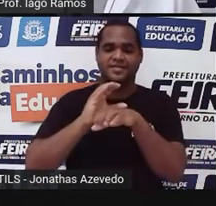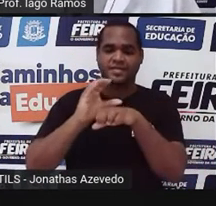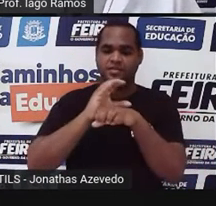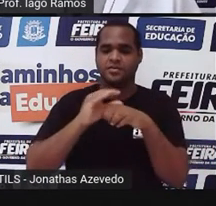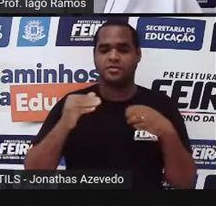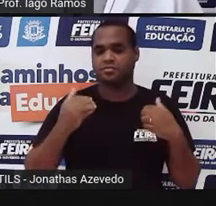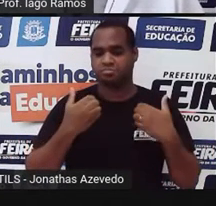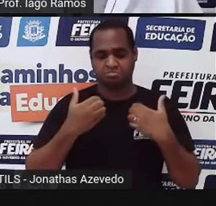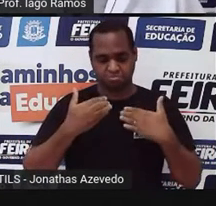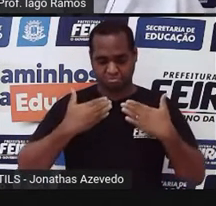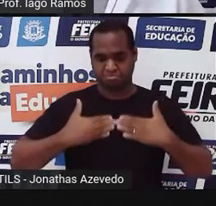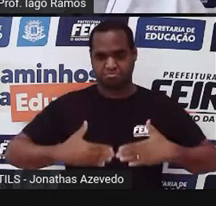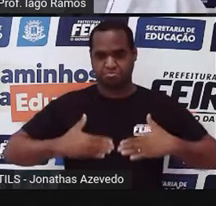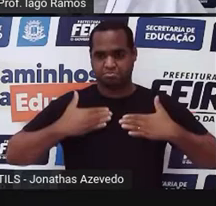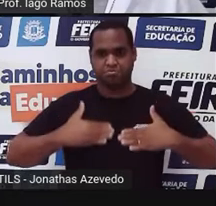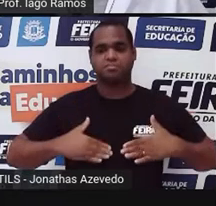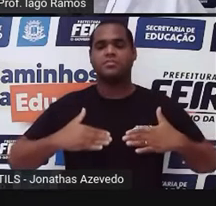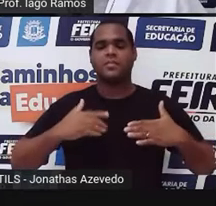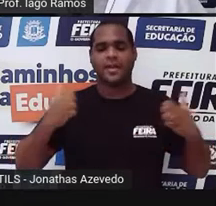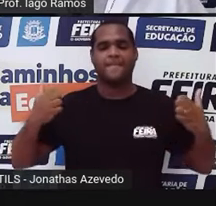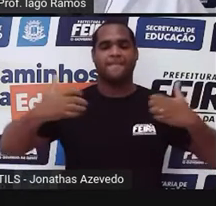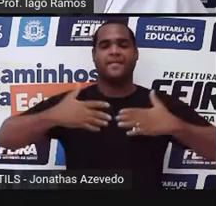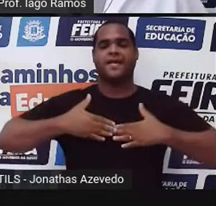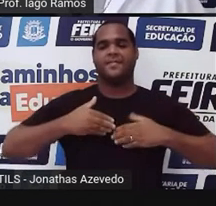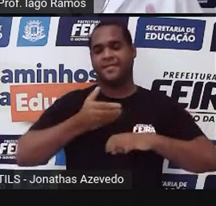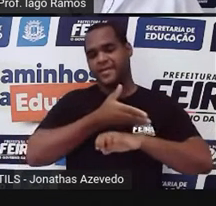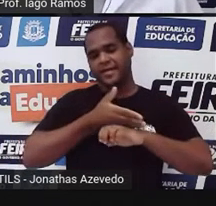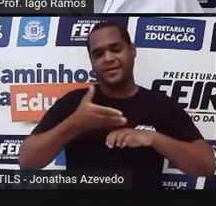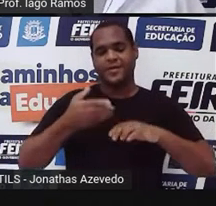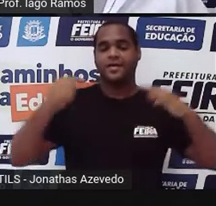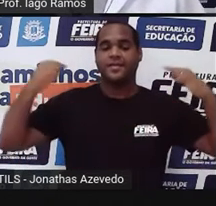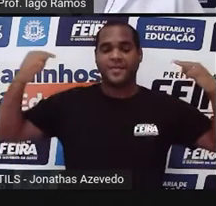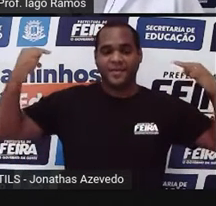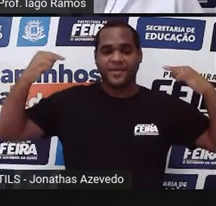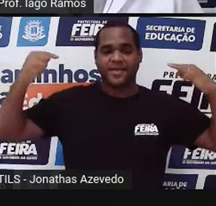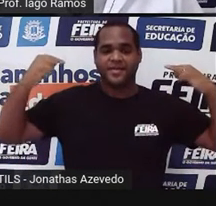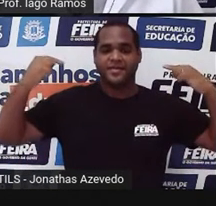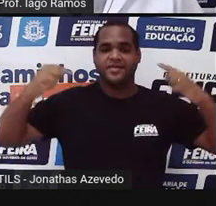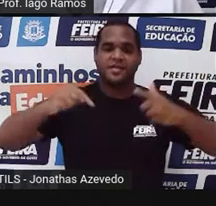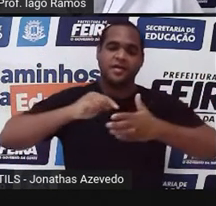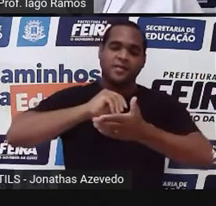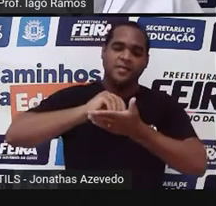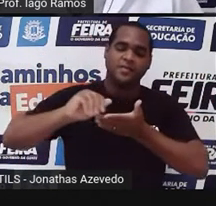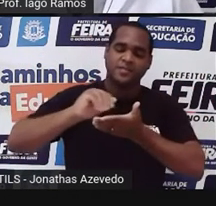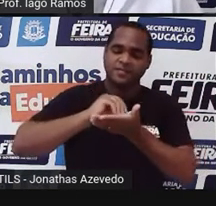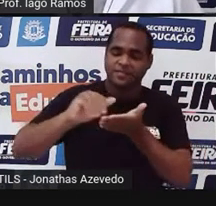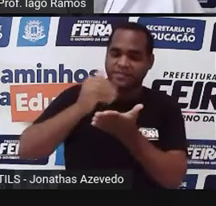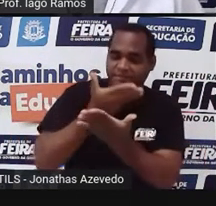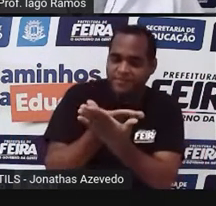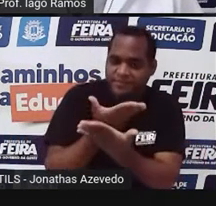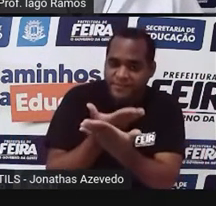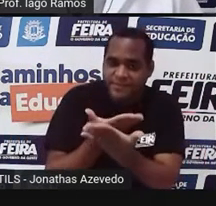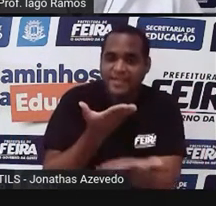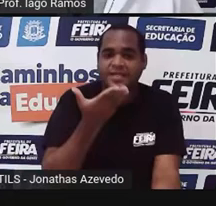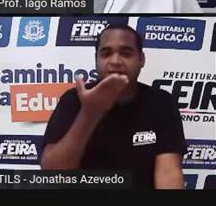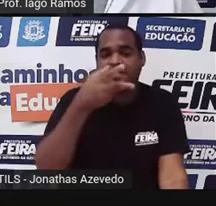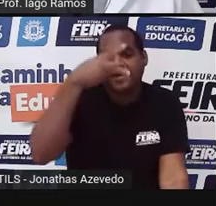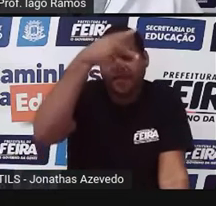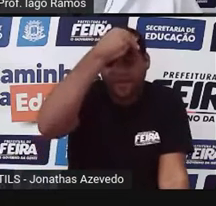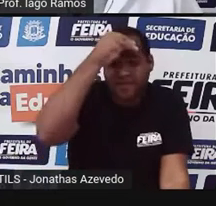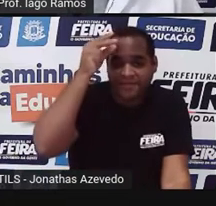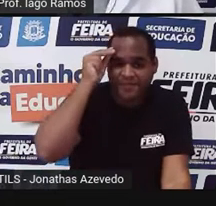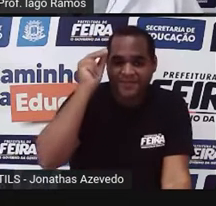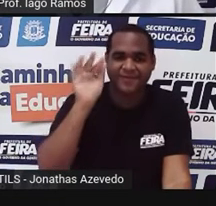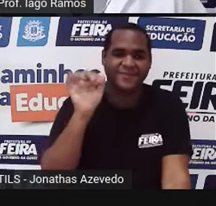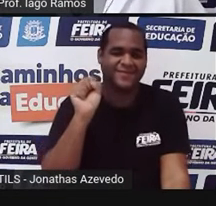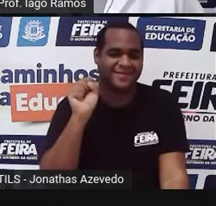sem estampas, por cima um jaleco branco, e atrás de mim está o cartaz da Secretaria Municipal de Educação